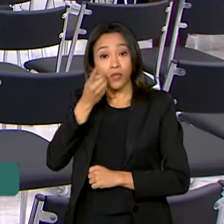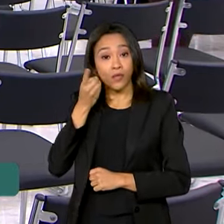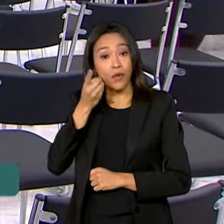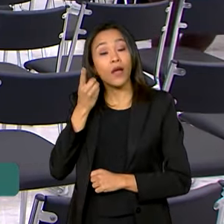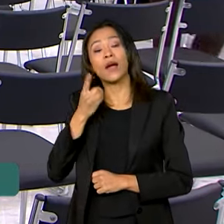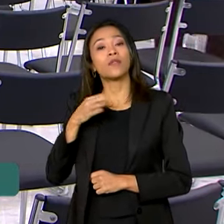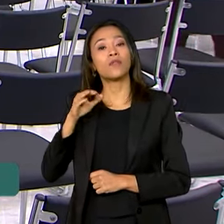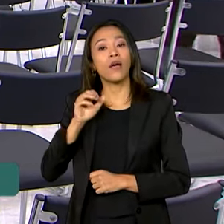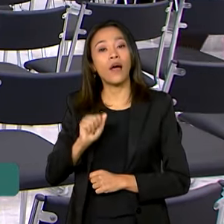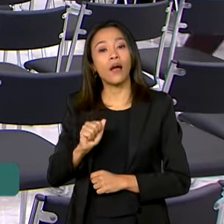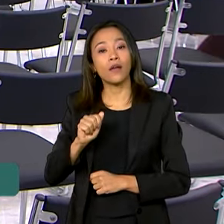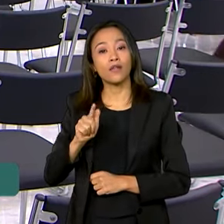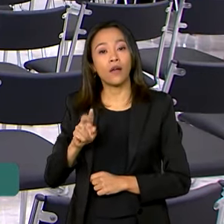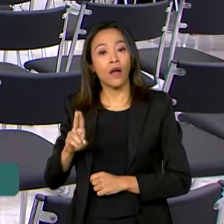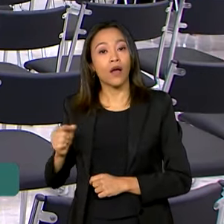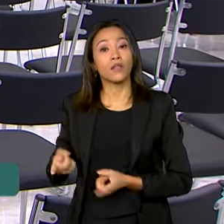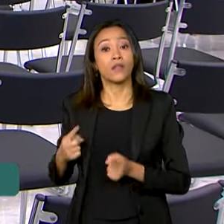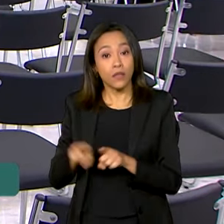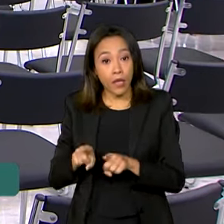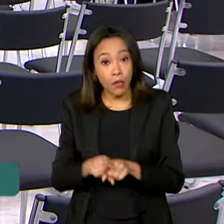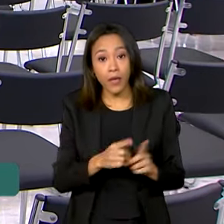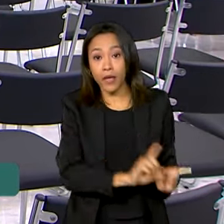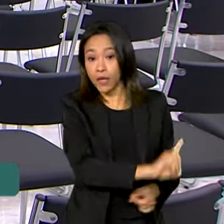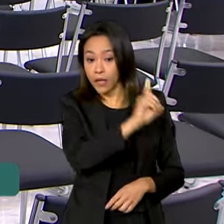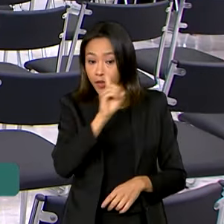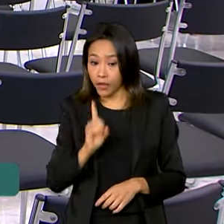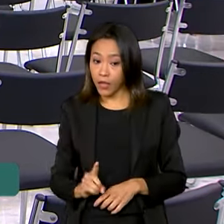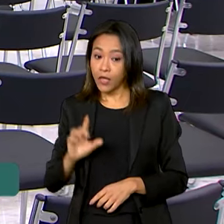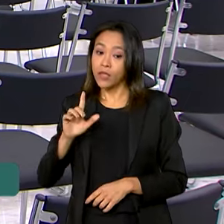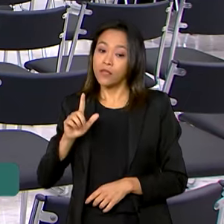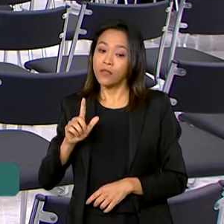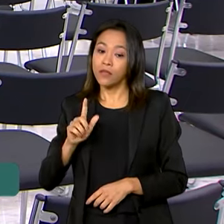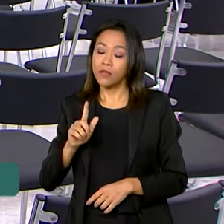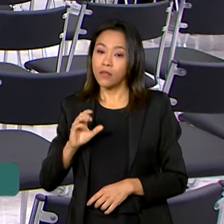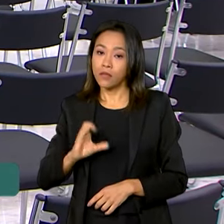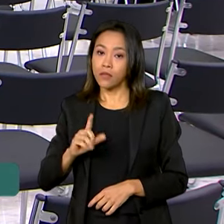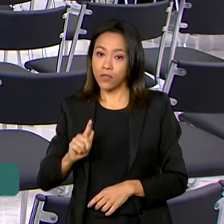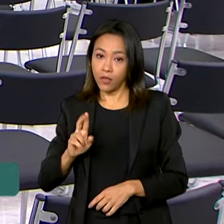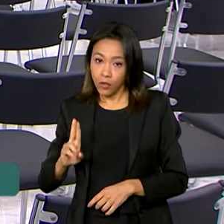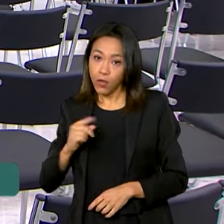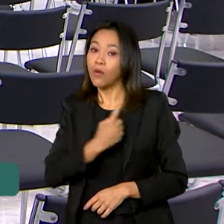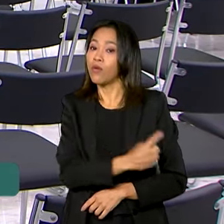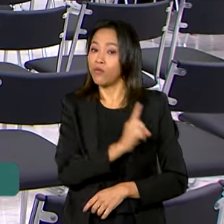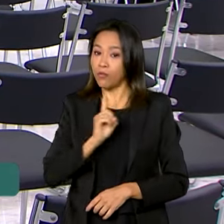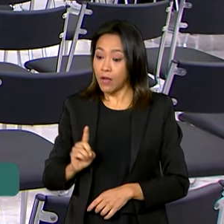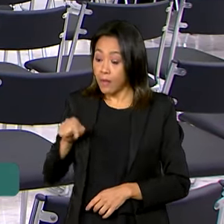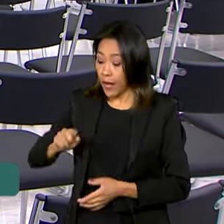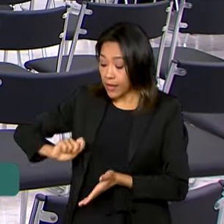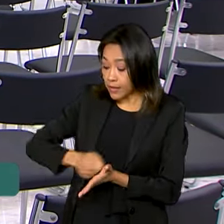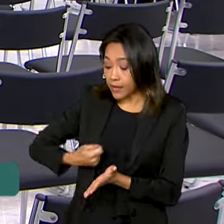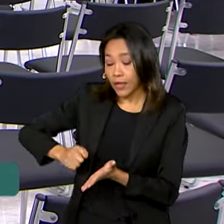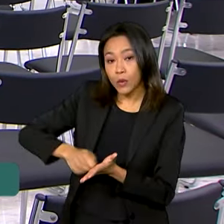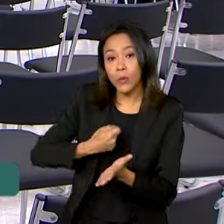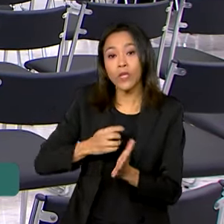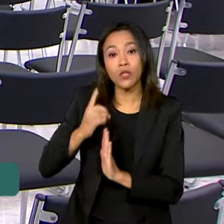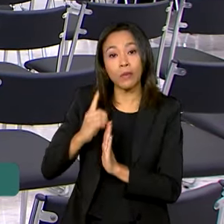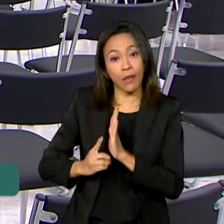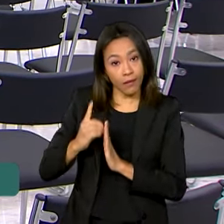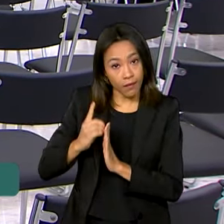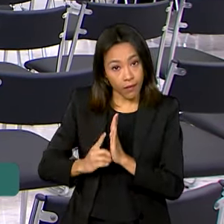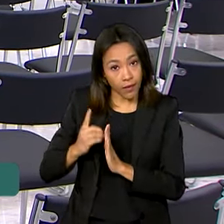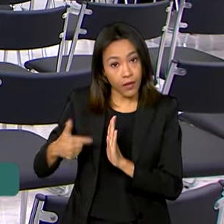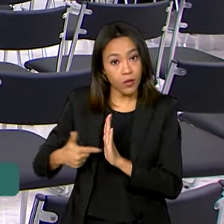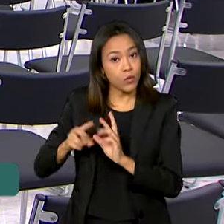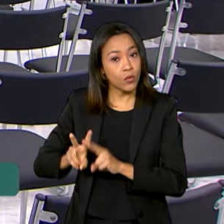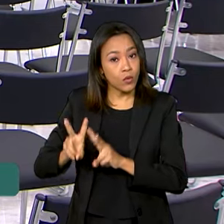ministro da Controladoria-Geral da União, Vinícius de Carvalho, para assinatura de um decreto que prevê